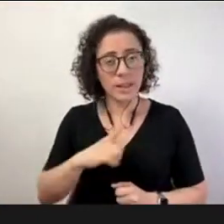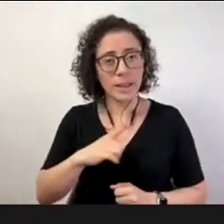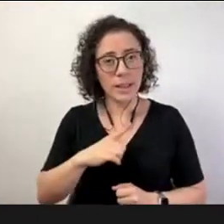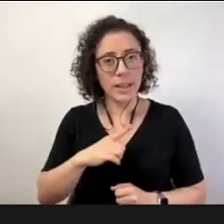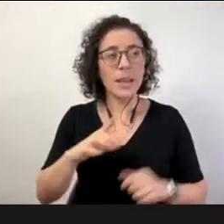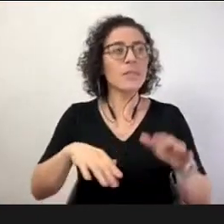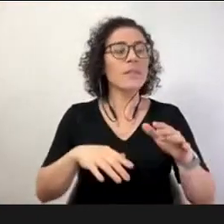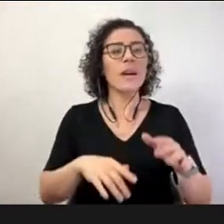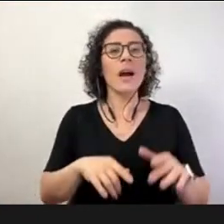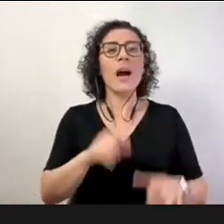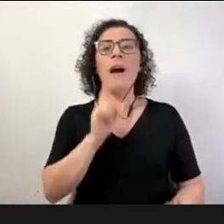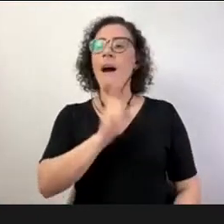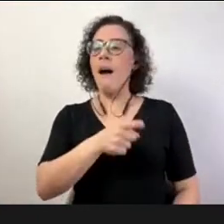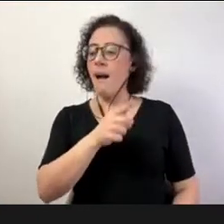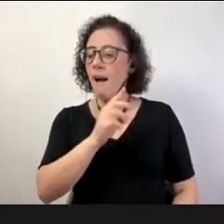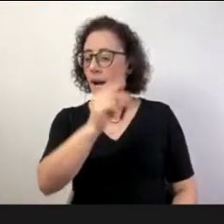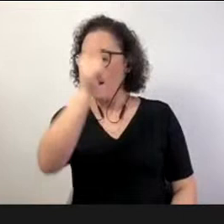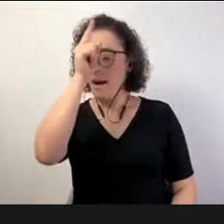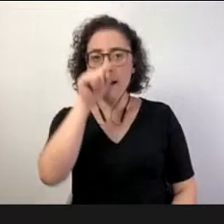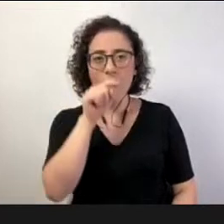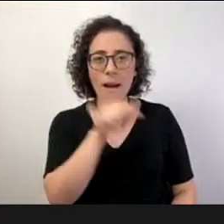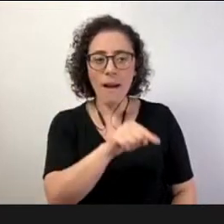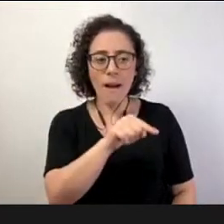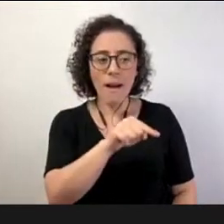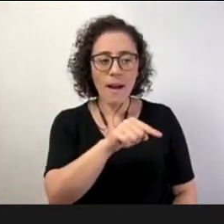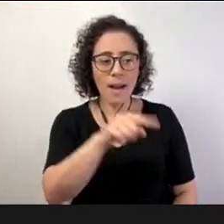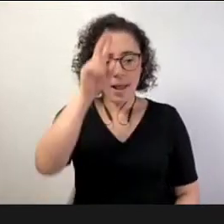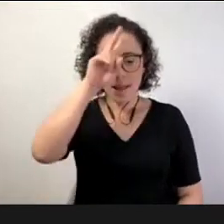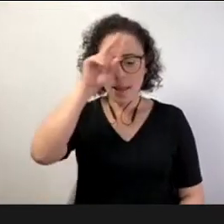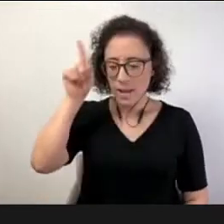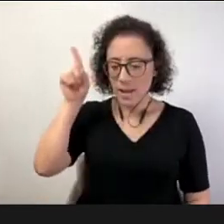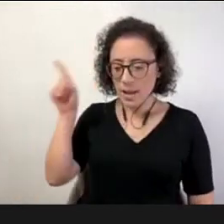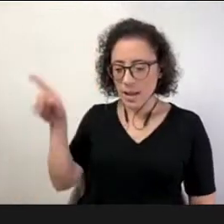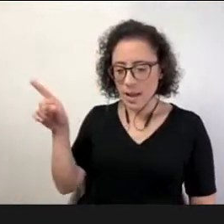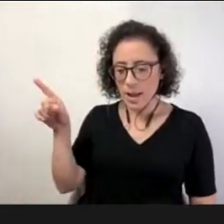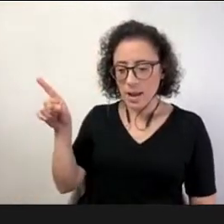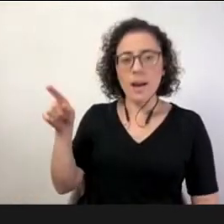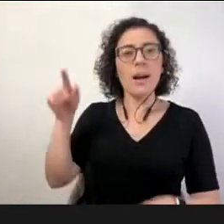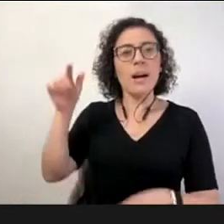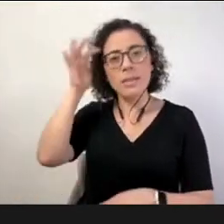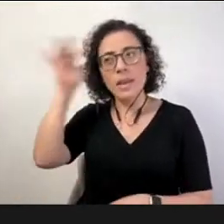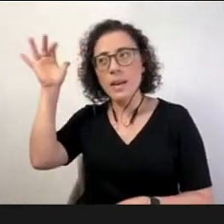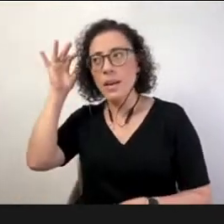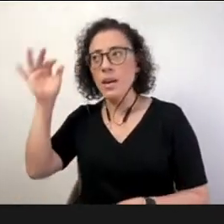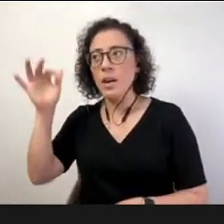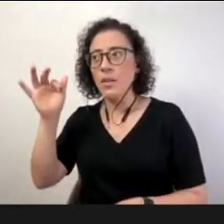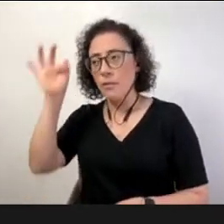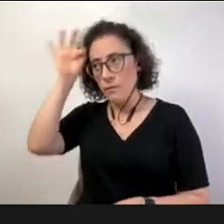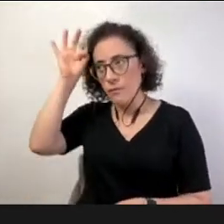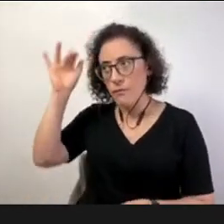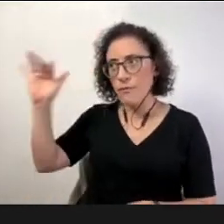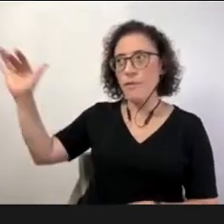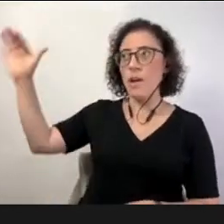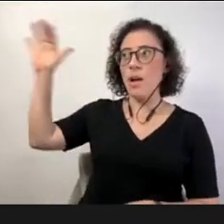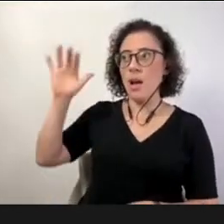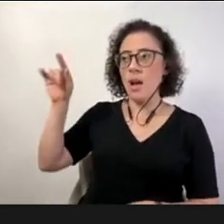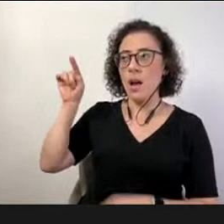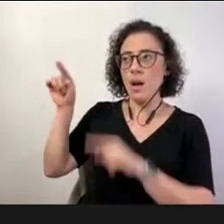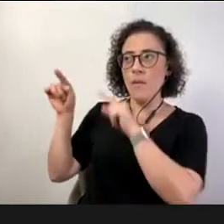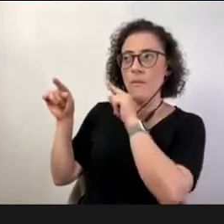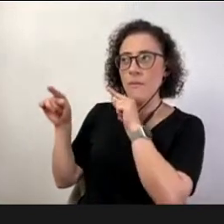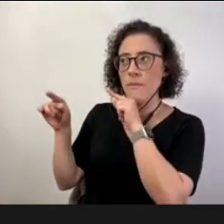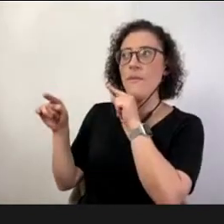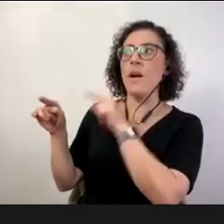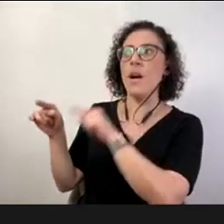ah eu agora entendi o que Piaget queria dizer com o período sensório e motor ah eu agora entendi o que é que o Vygotsky